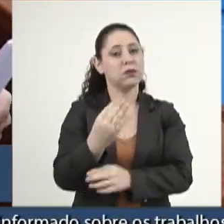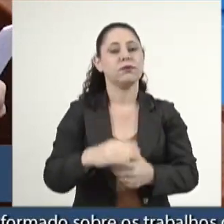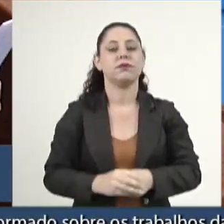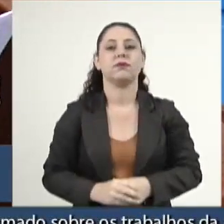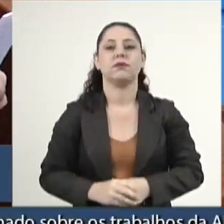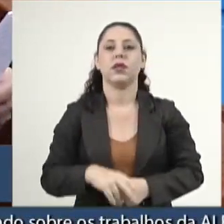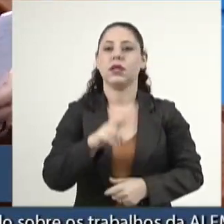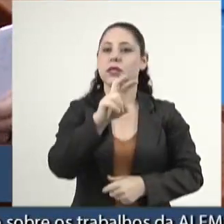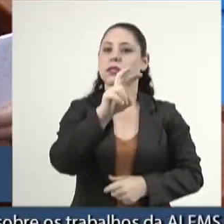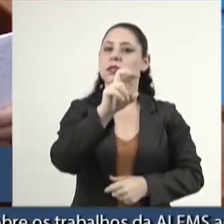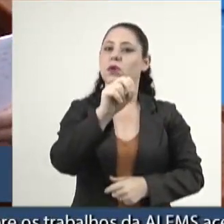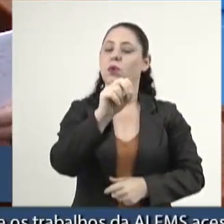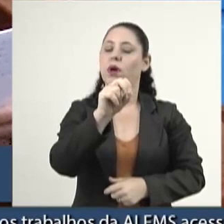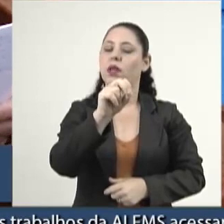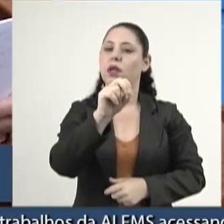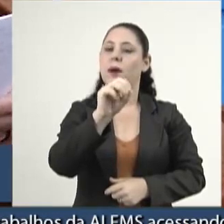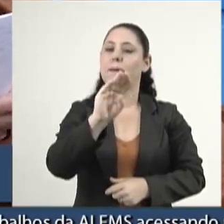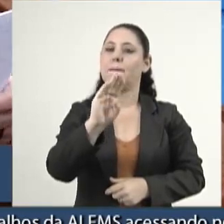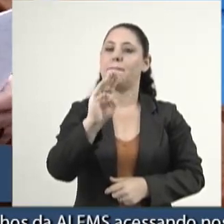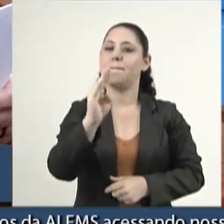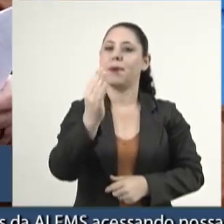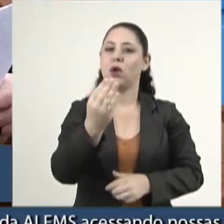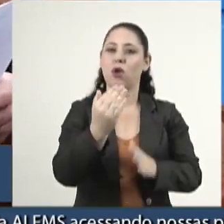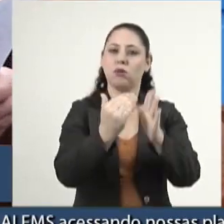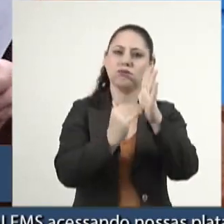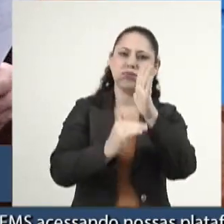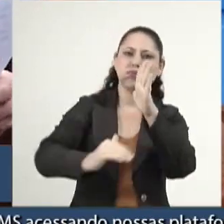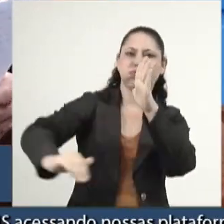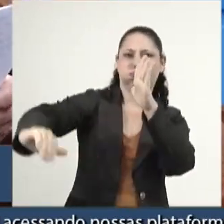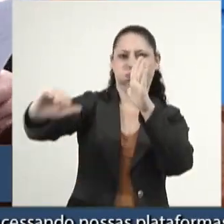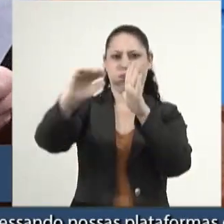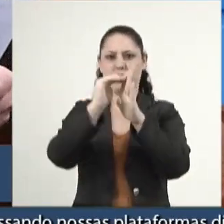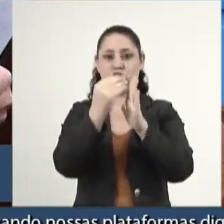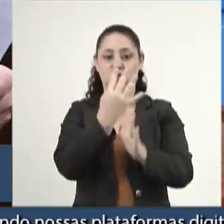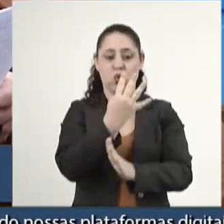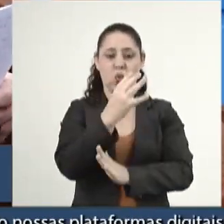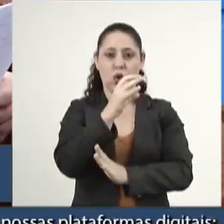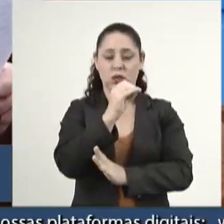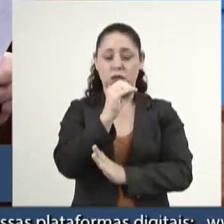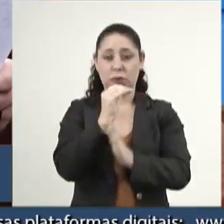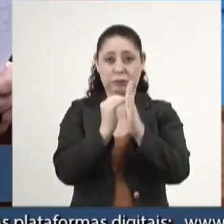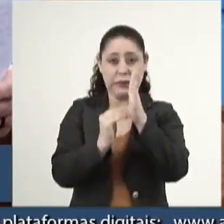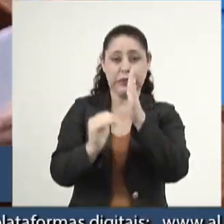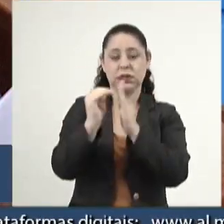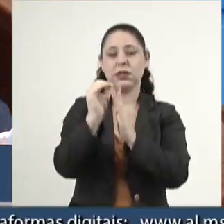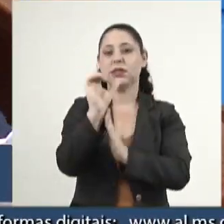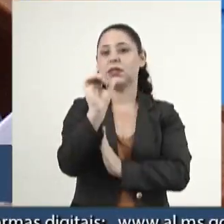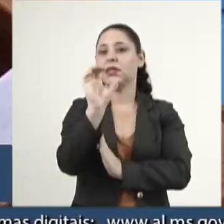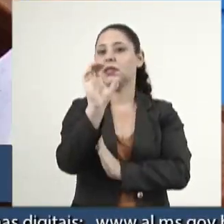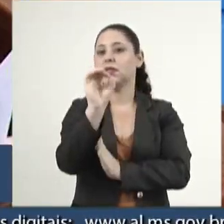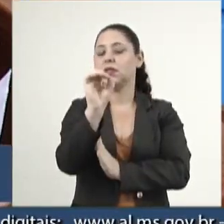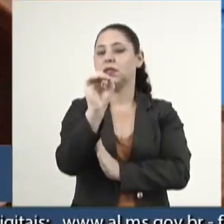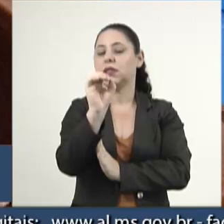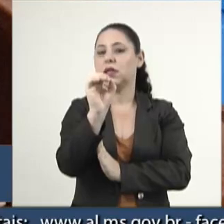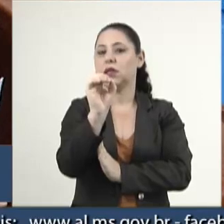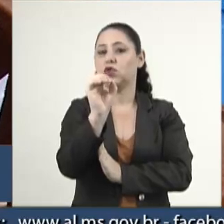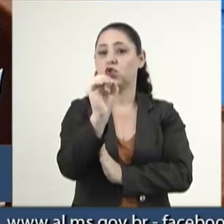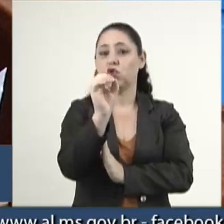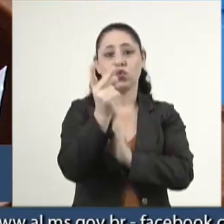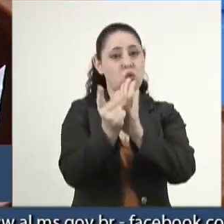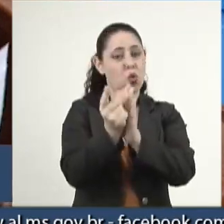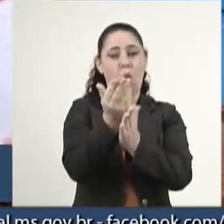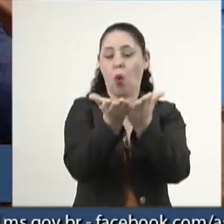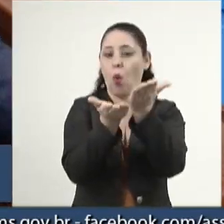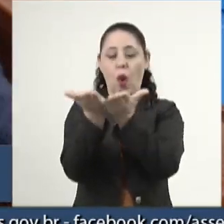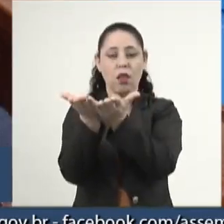50 bilhões de aumento do Auxílio Brasil de 400 para 600 reais sem orçamento.